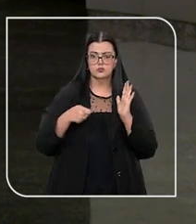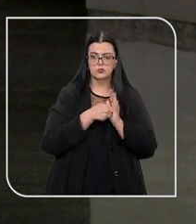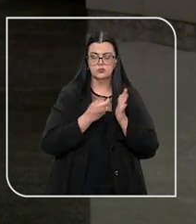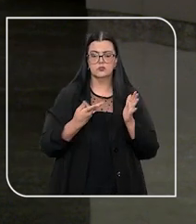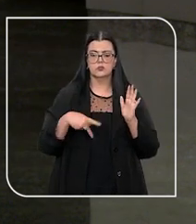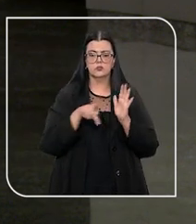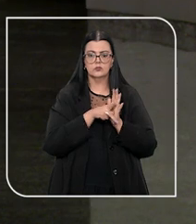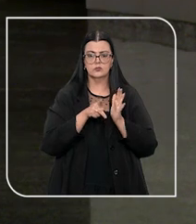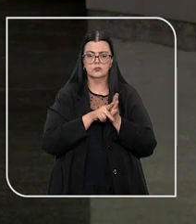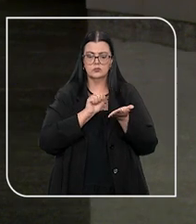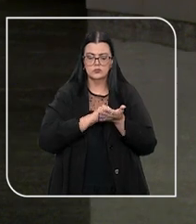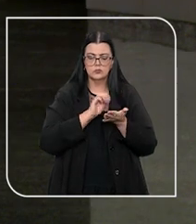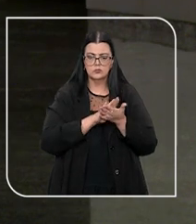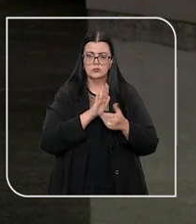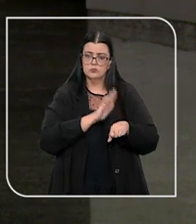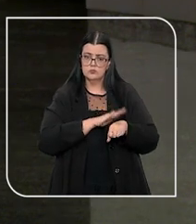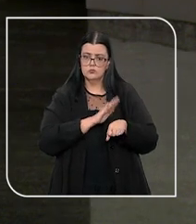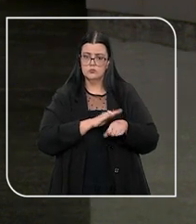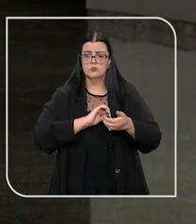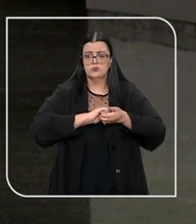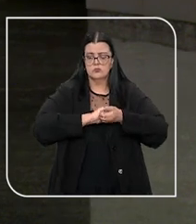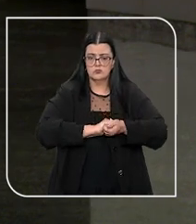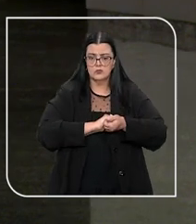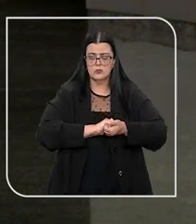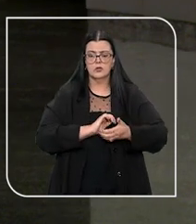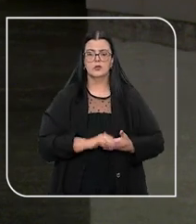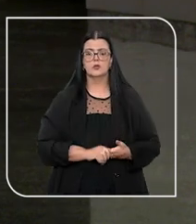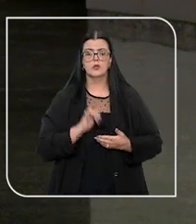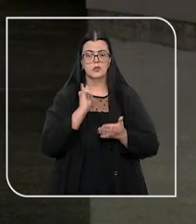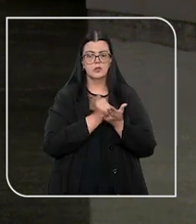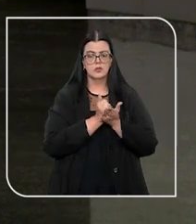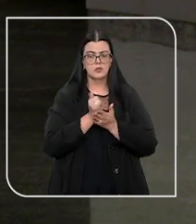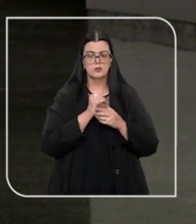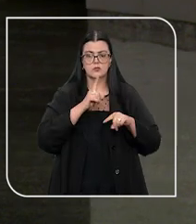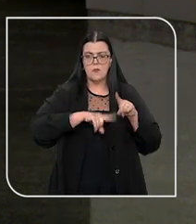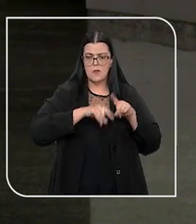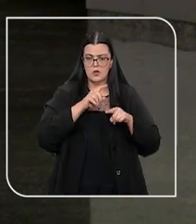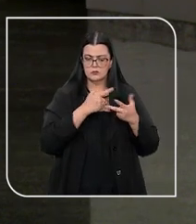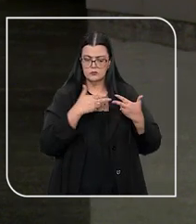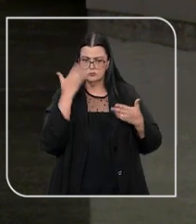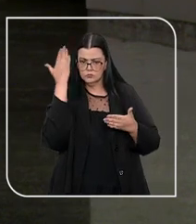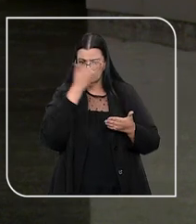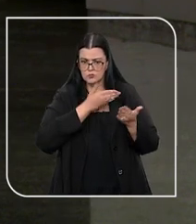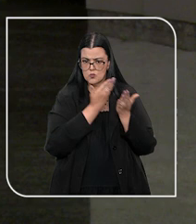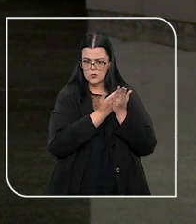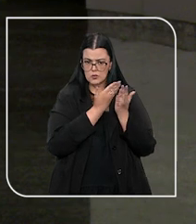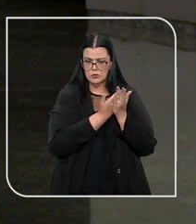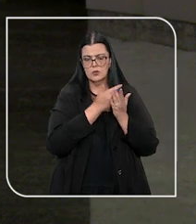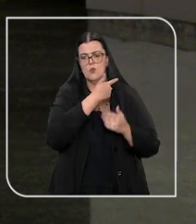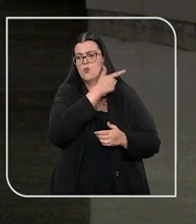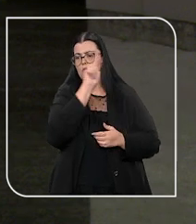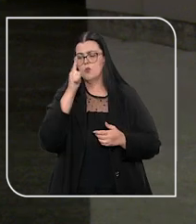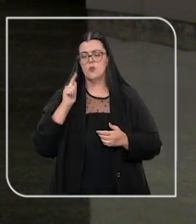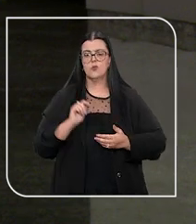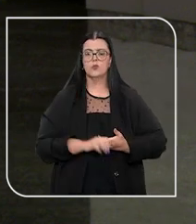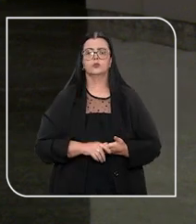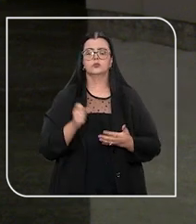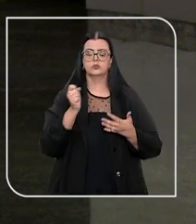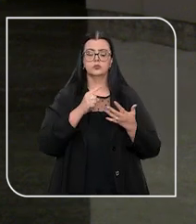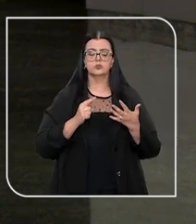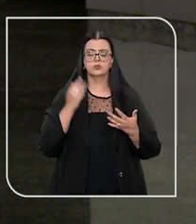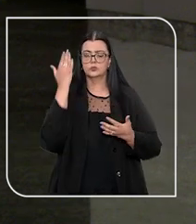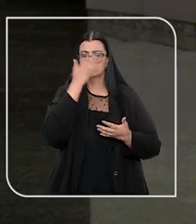trabalhista homologatória de acordo só pode ser considerada como início de prova material se estiver fundamentada em outros elementos